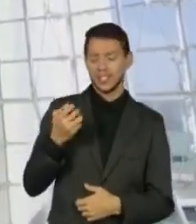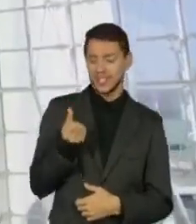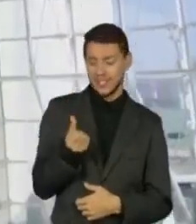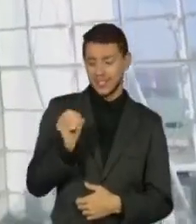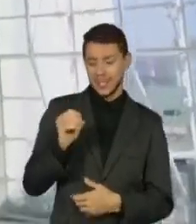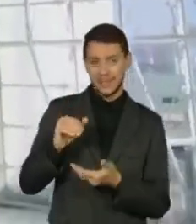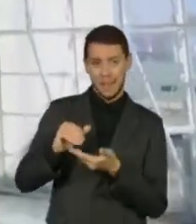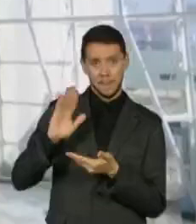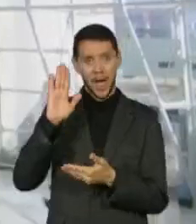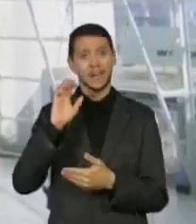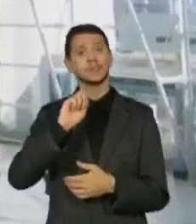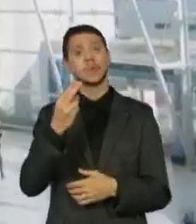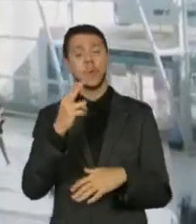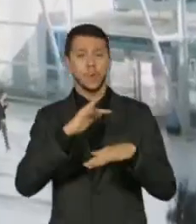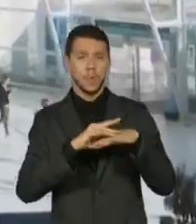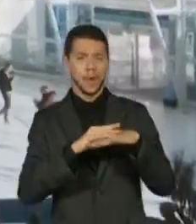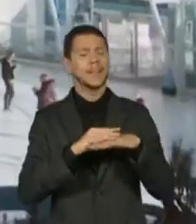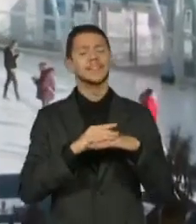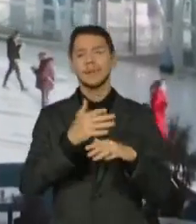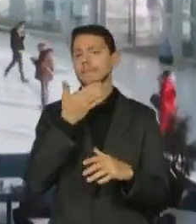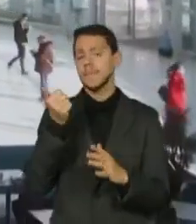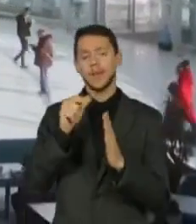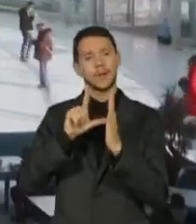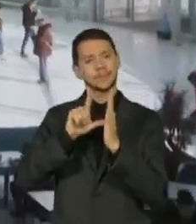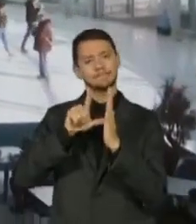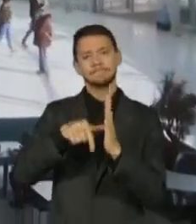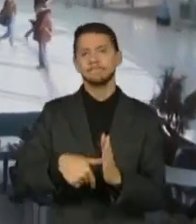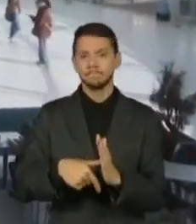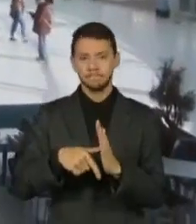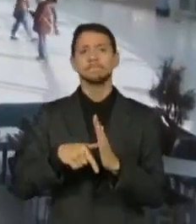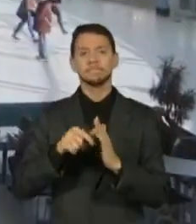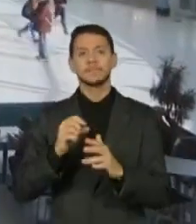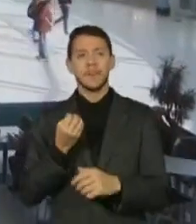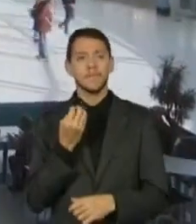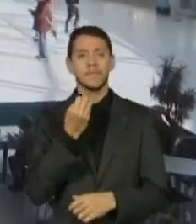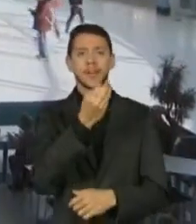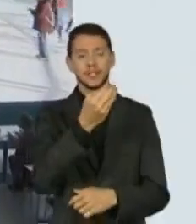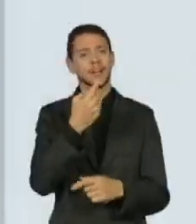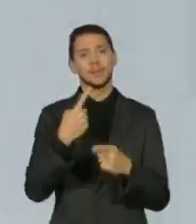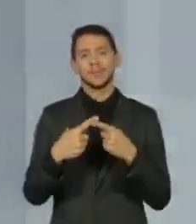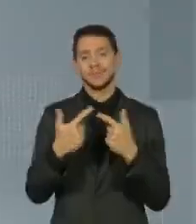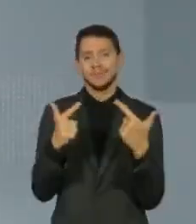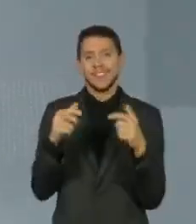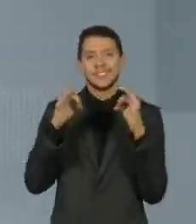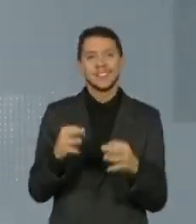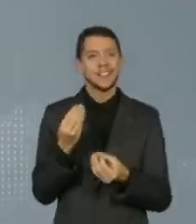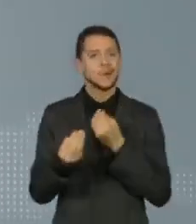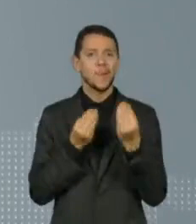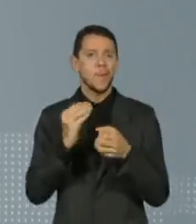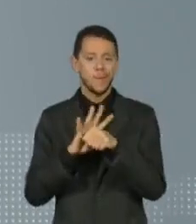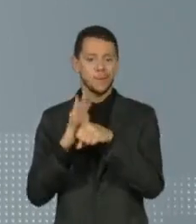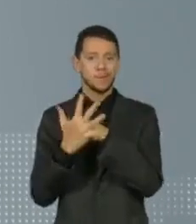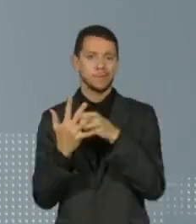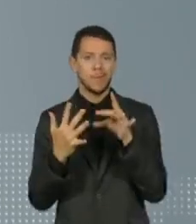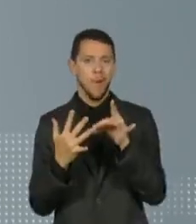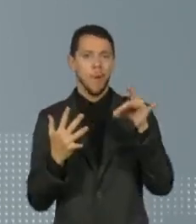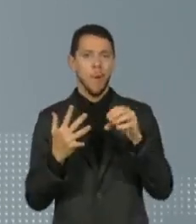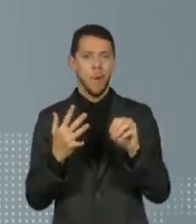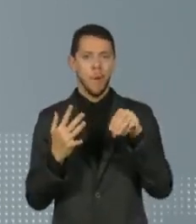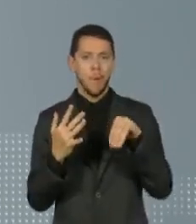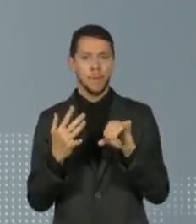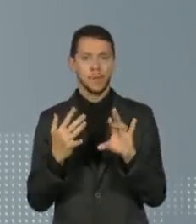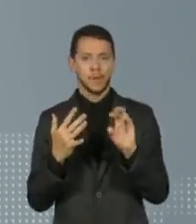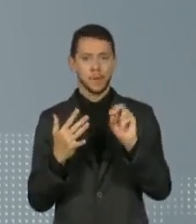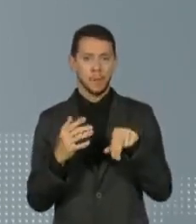a adiar viagens diante das incertezas provocadas pela variante Ômicron. Aqui no Brasil, a vacinação